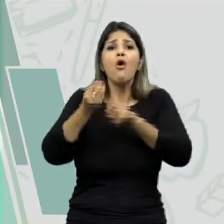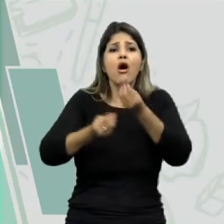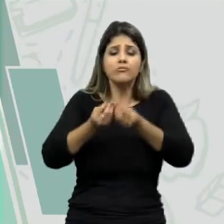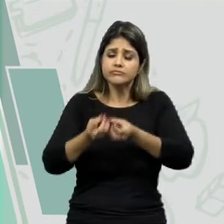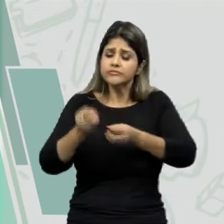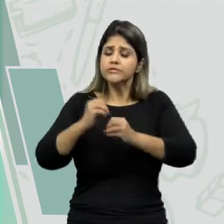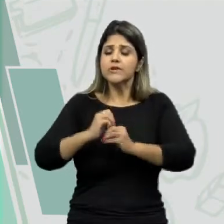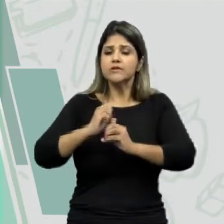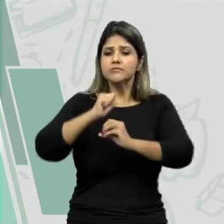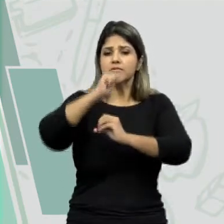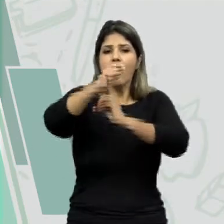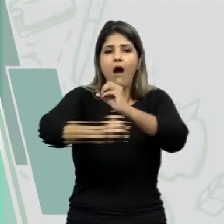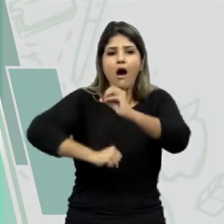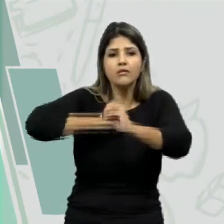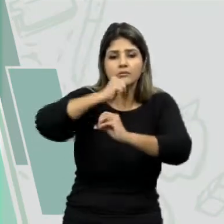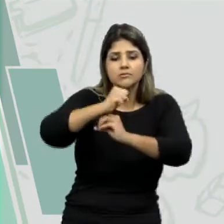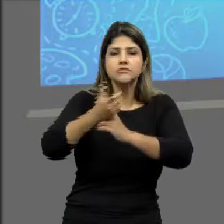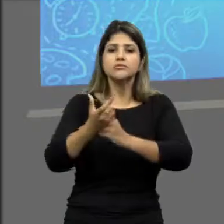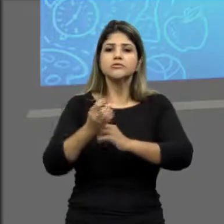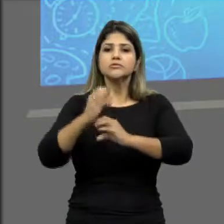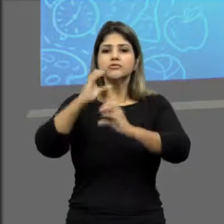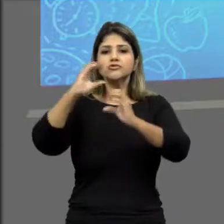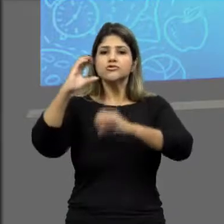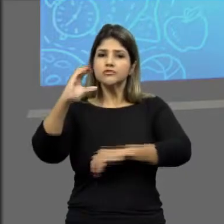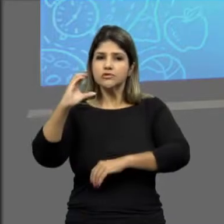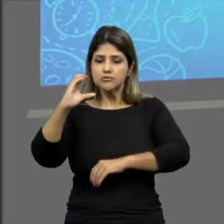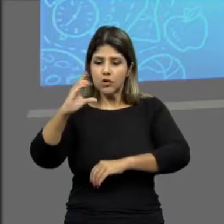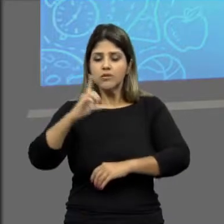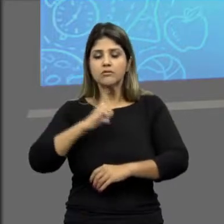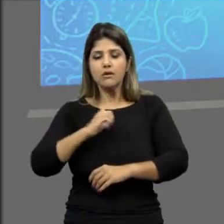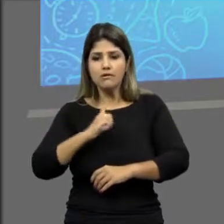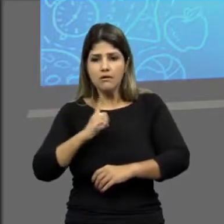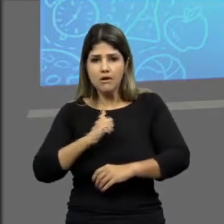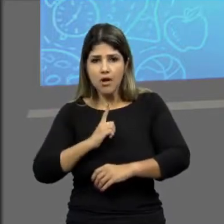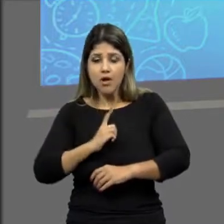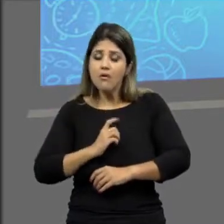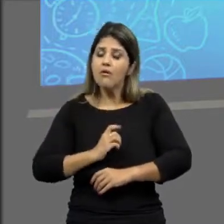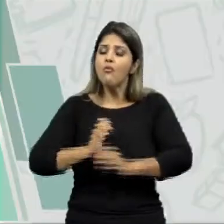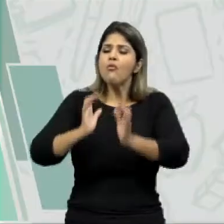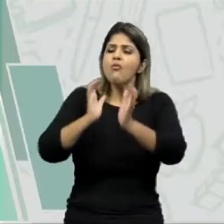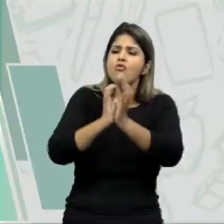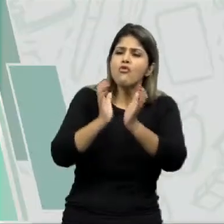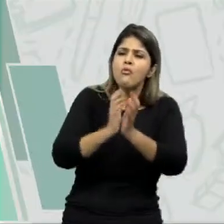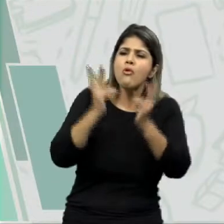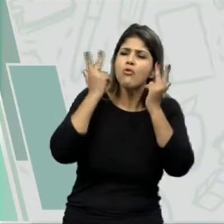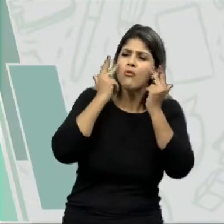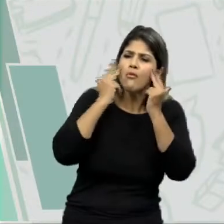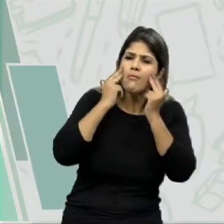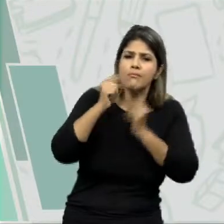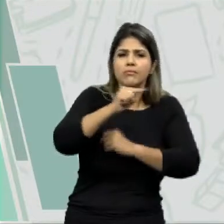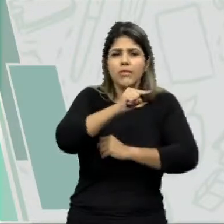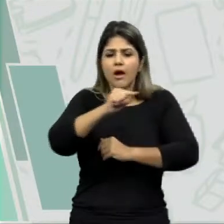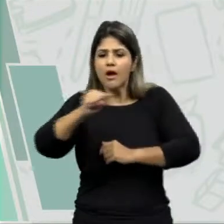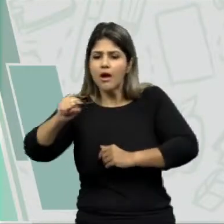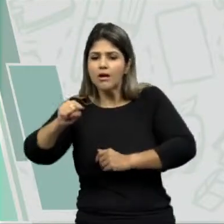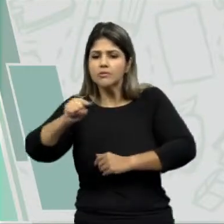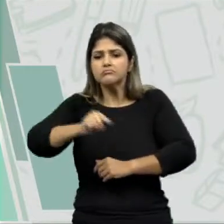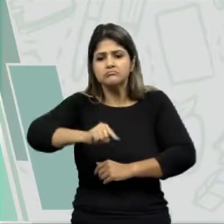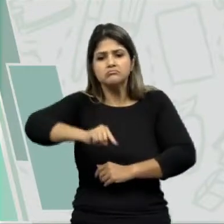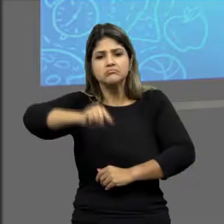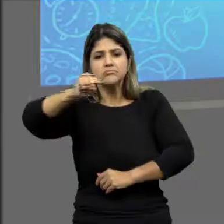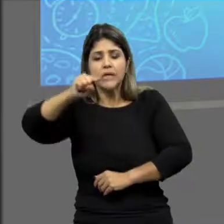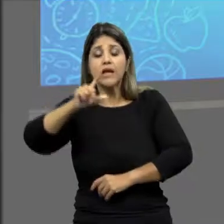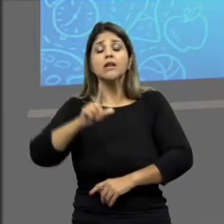disposição dos átomos de carbono. Nós temos, então, cadeias que são normais, retas ou